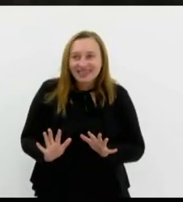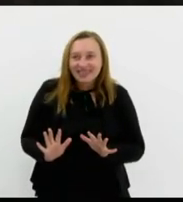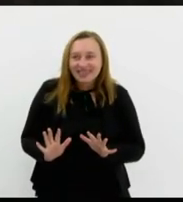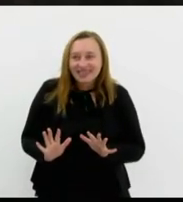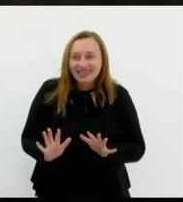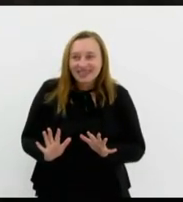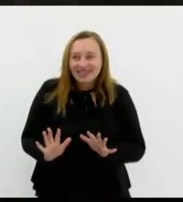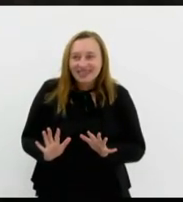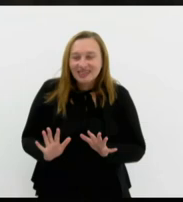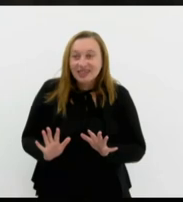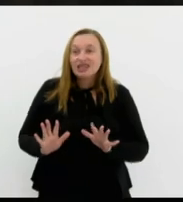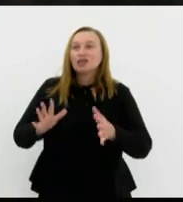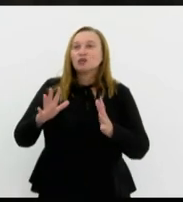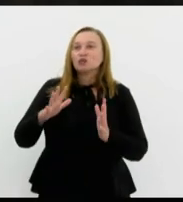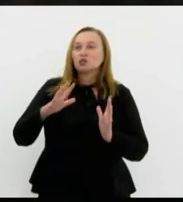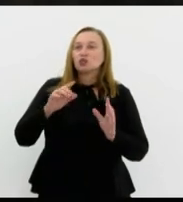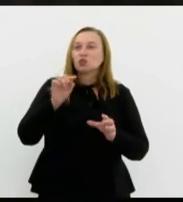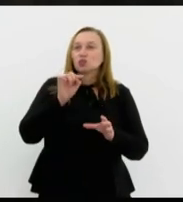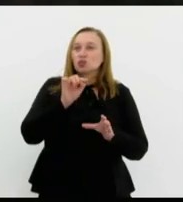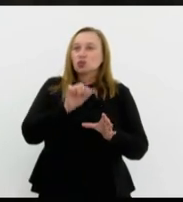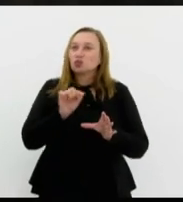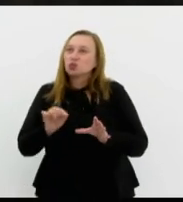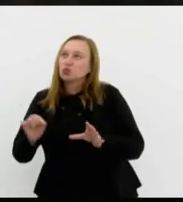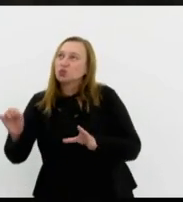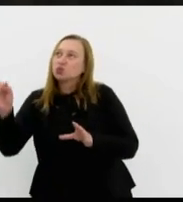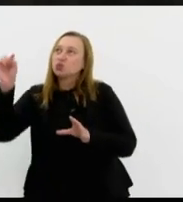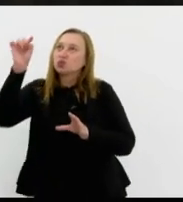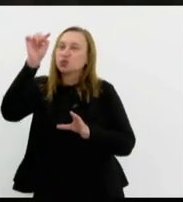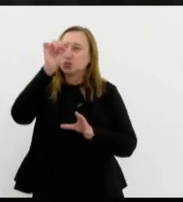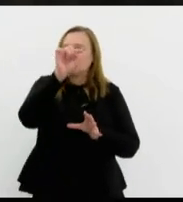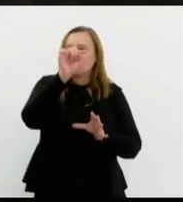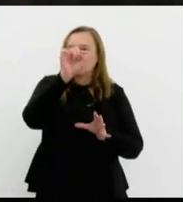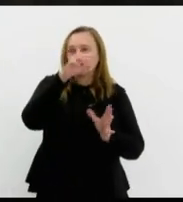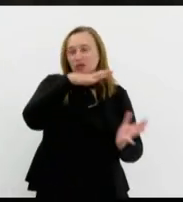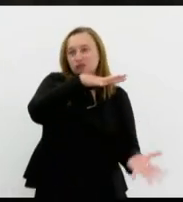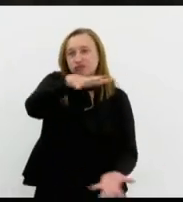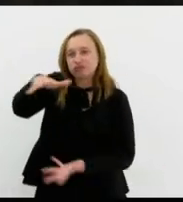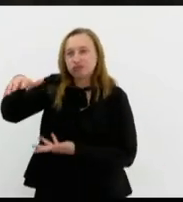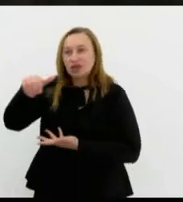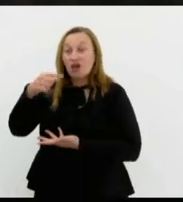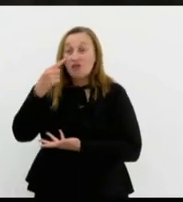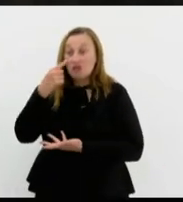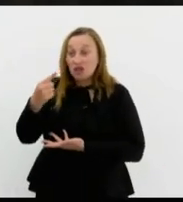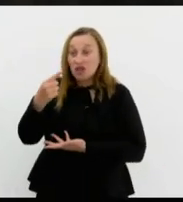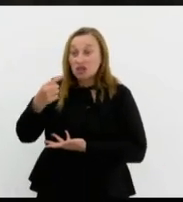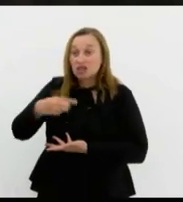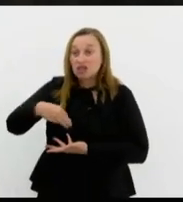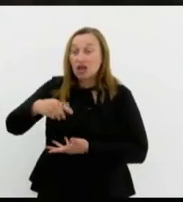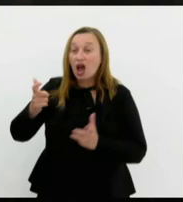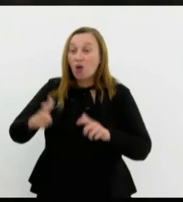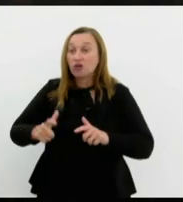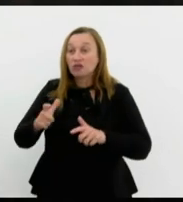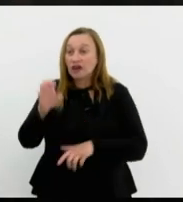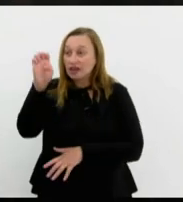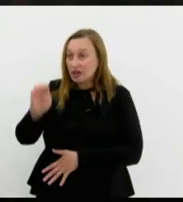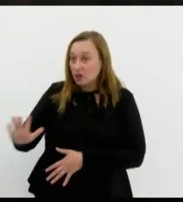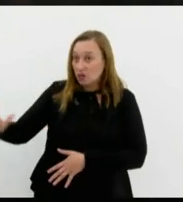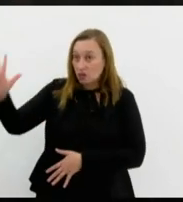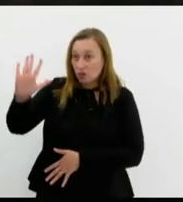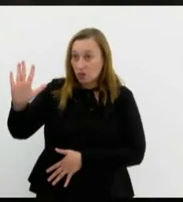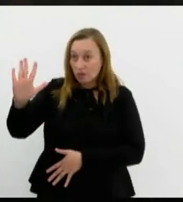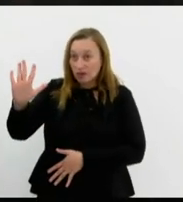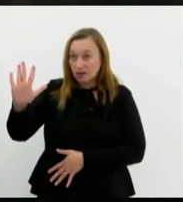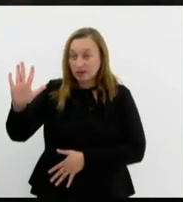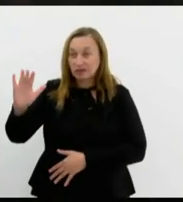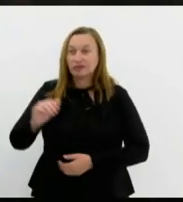percorre o planeta ou percorria porque reparem bem onde ele vai hoje na Europa onde ele